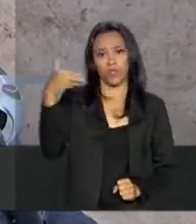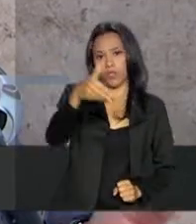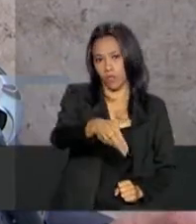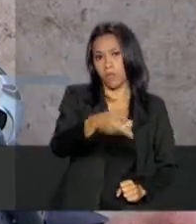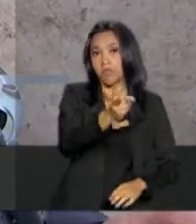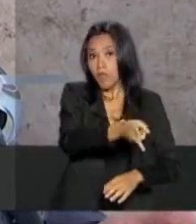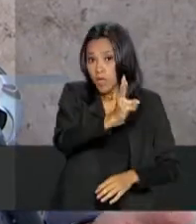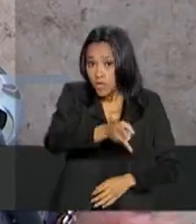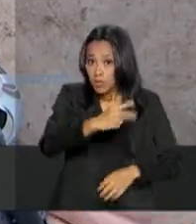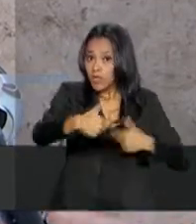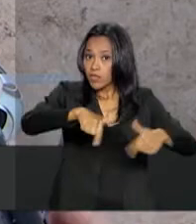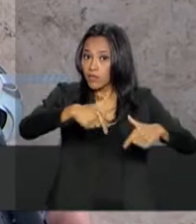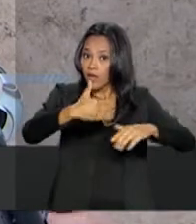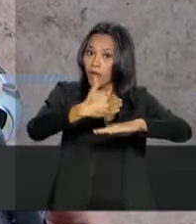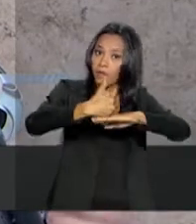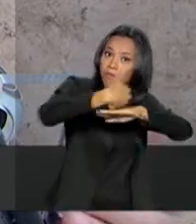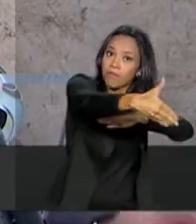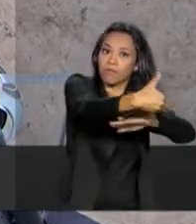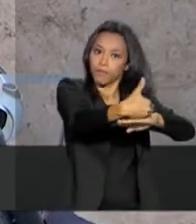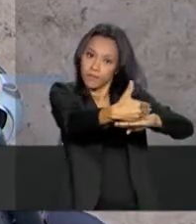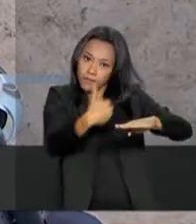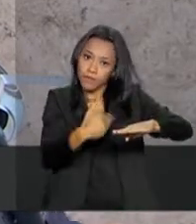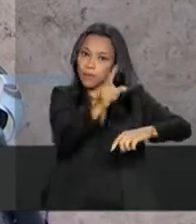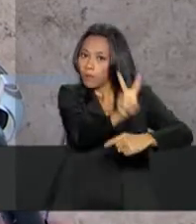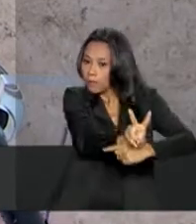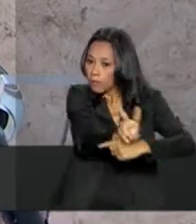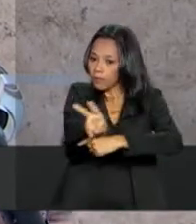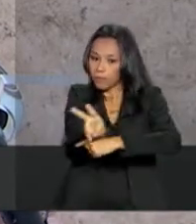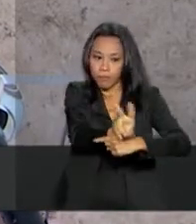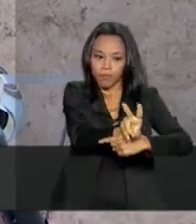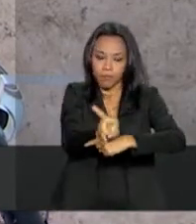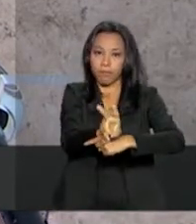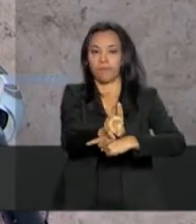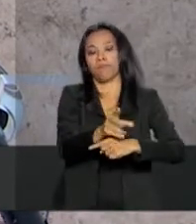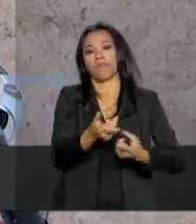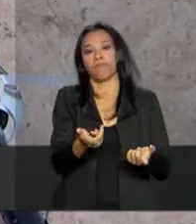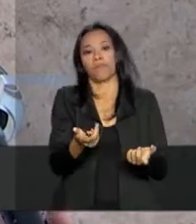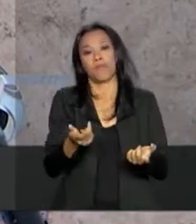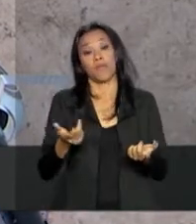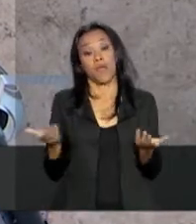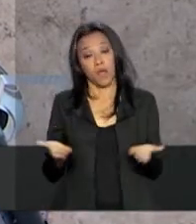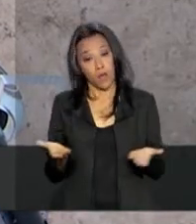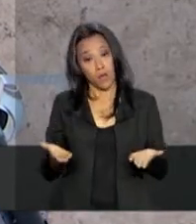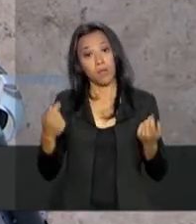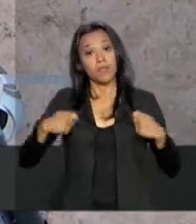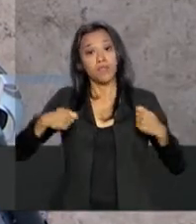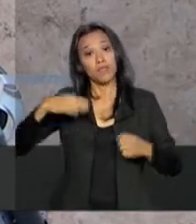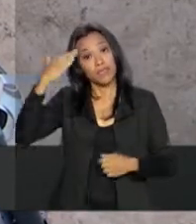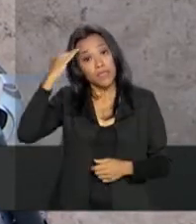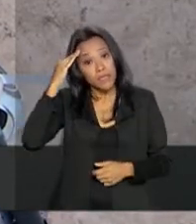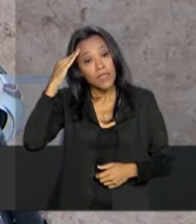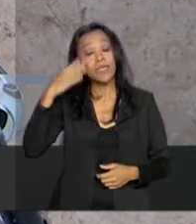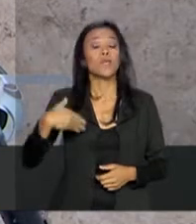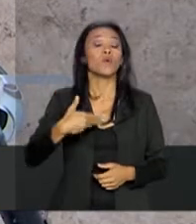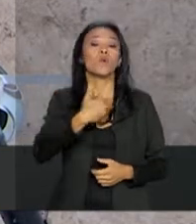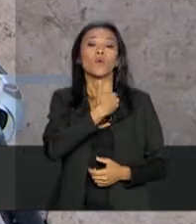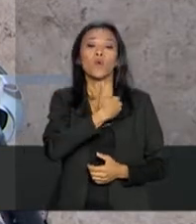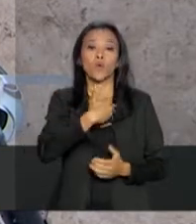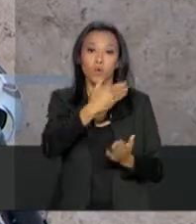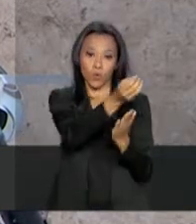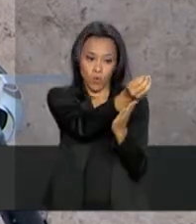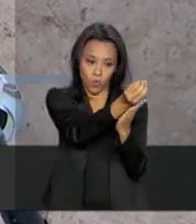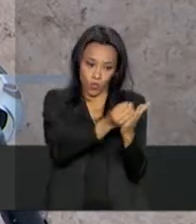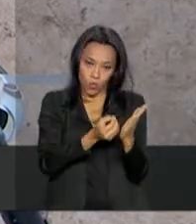fronteira. Agora, pode agir se houver a garantia da lei da ordem. Então, é preciso entender. O ofício que a governadora nos mandou,